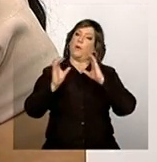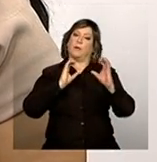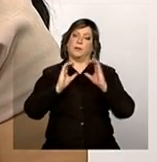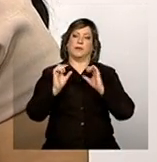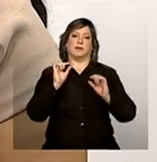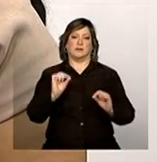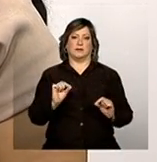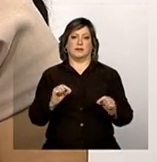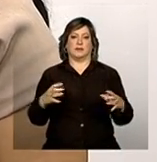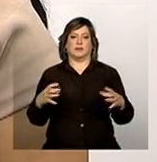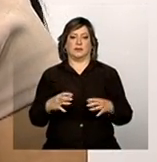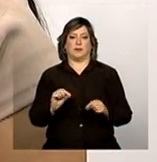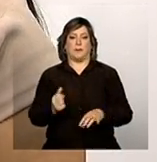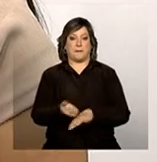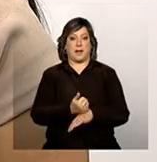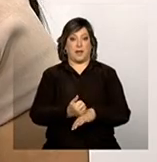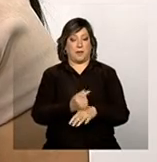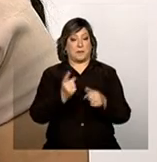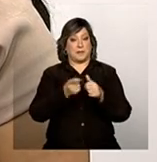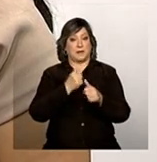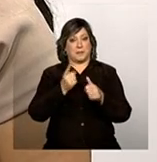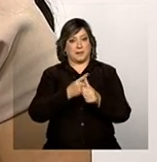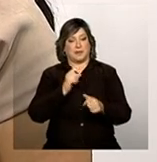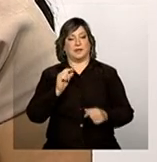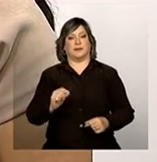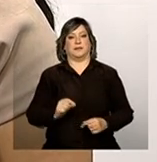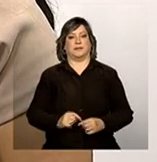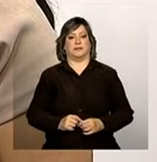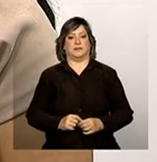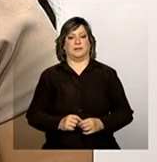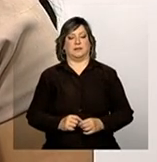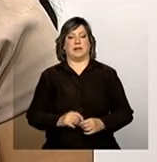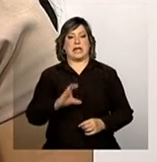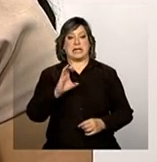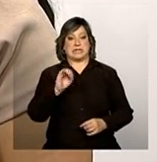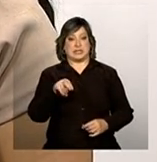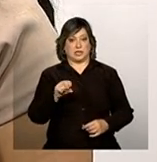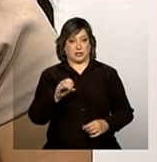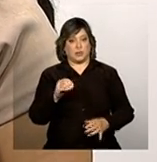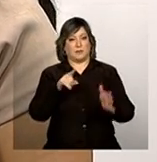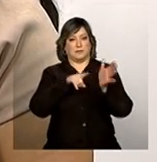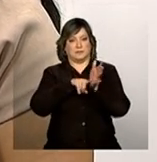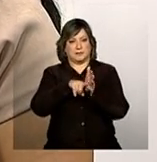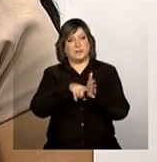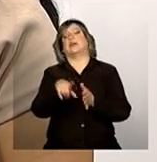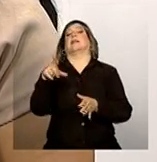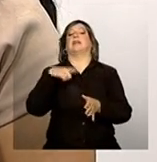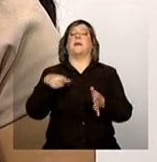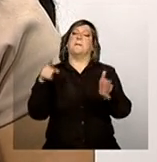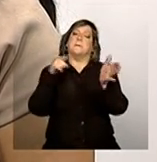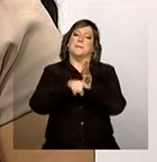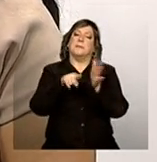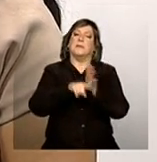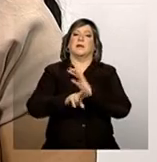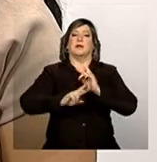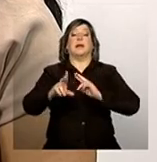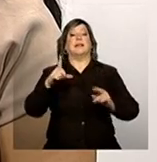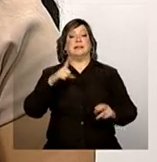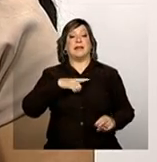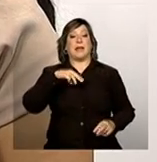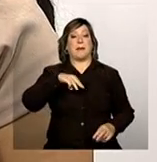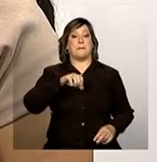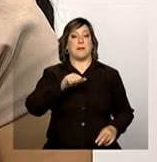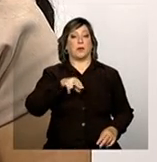melhor, primeiramente, falar o seguinte, o censo, ele tem não só o questionário, mas ele tem o manual. No